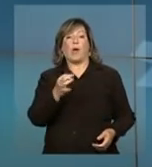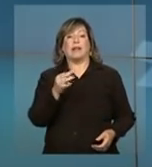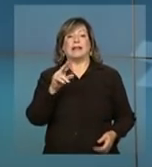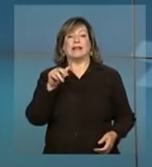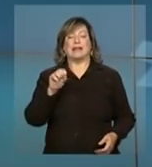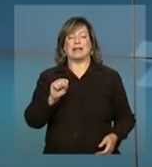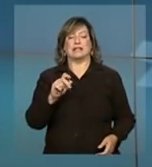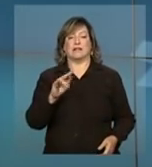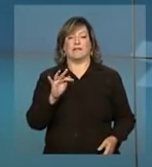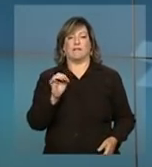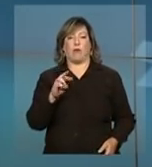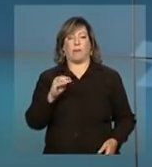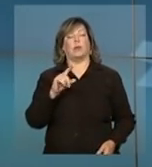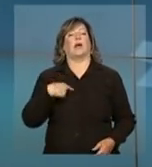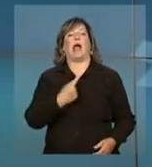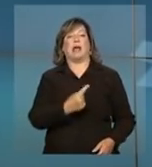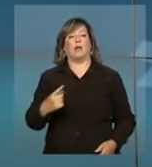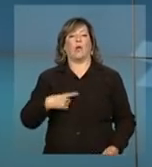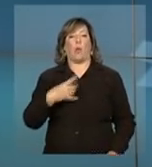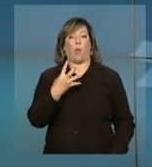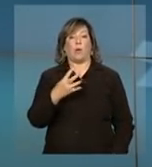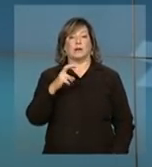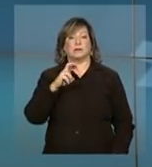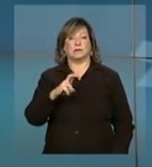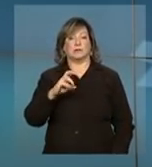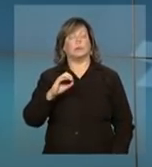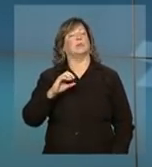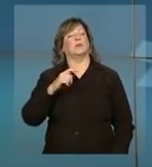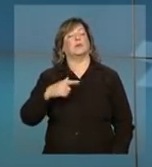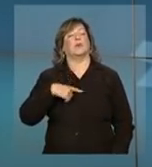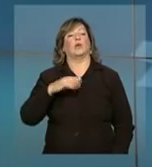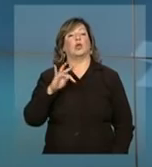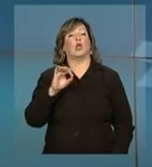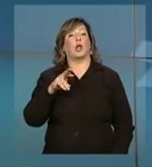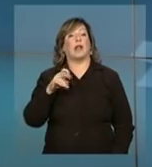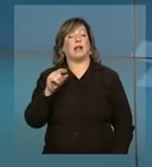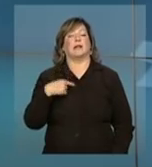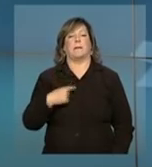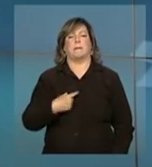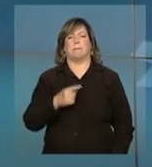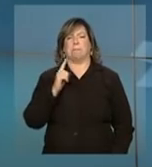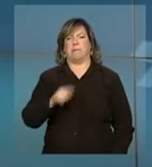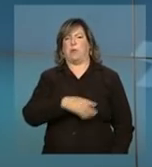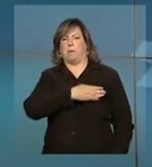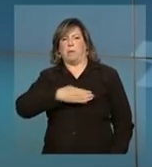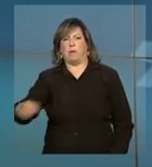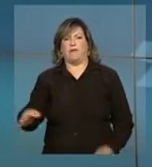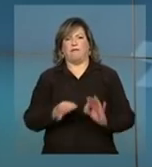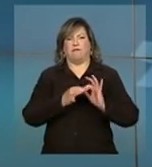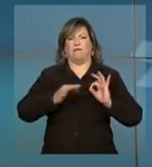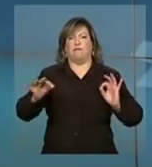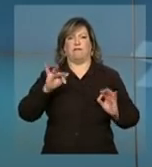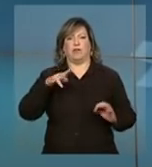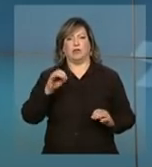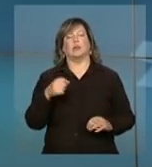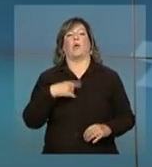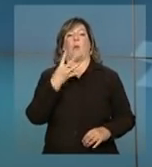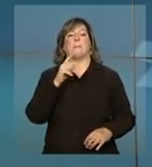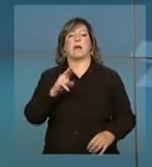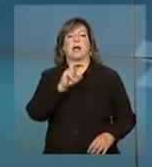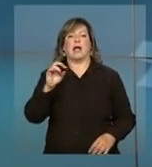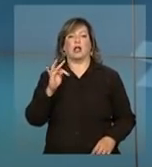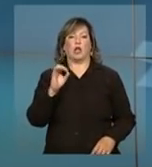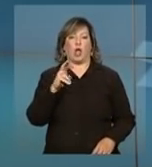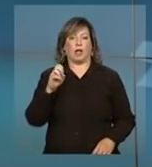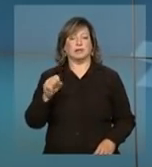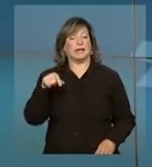cada um com 450 toneladas, 25 mil quilômetros de fios e 4.500 torres. De acordo